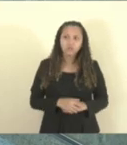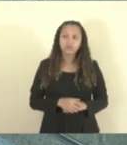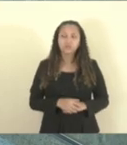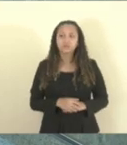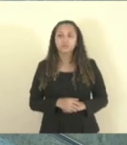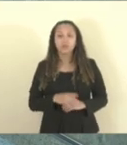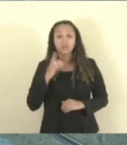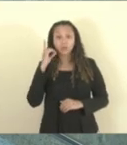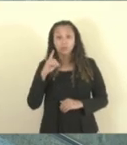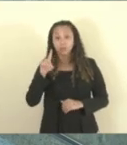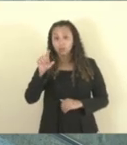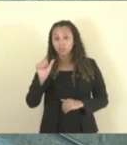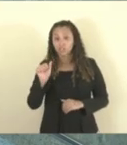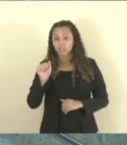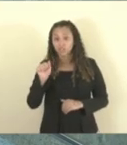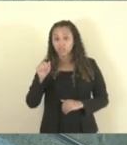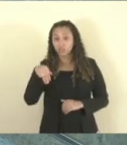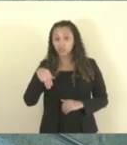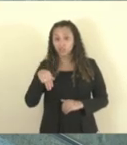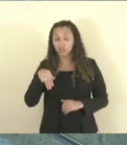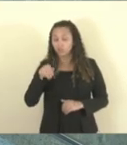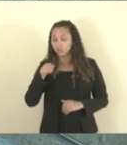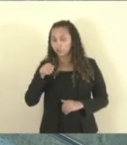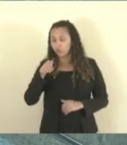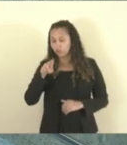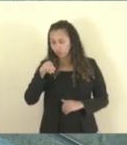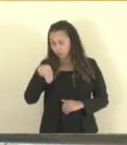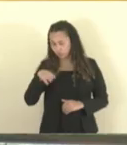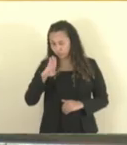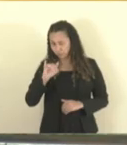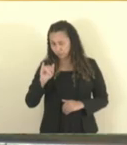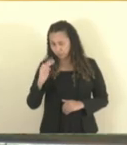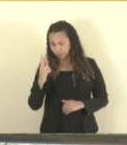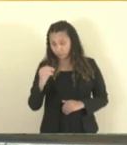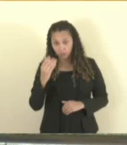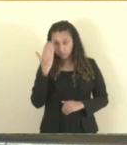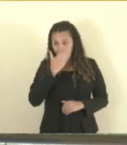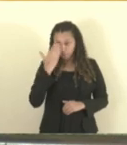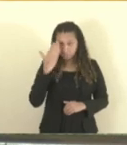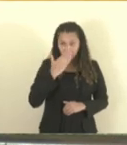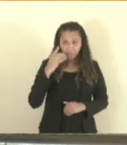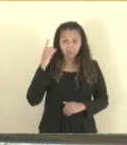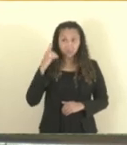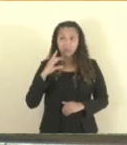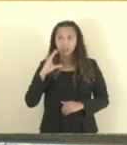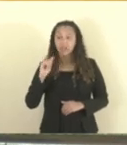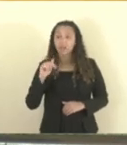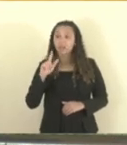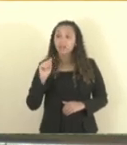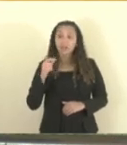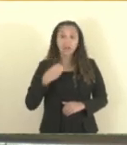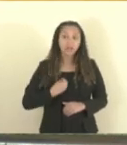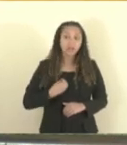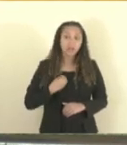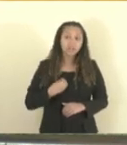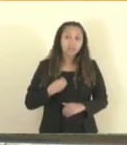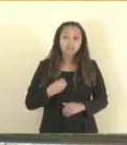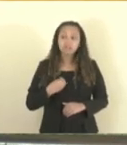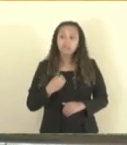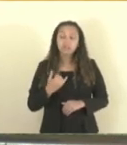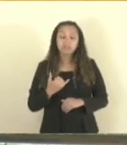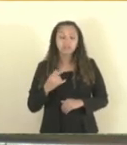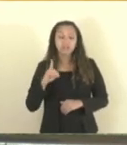Deputado Alexandre Chambinho, não estou vendo. Deputado Calegari, não está. Deputado Camila Vadão, Dari Pagung,